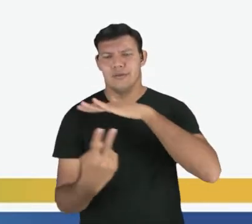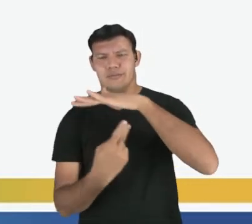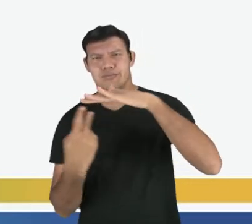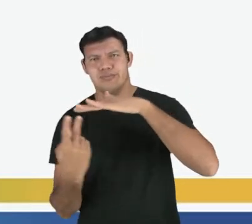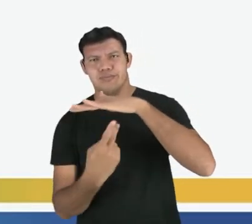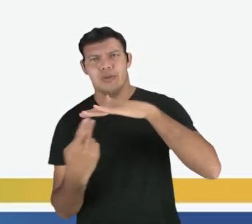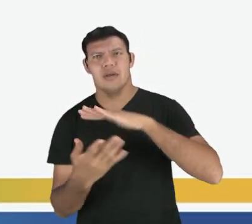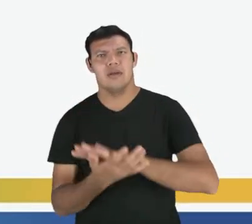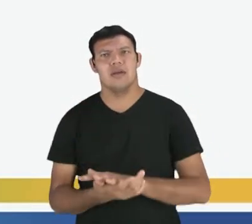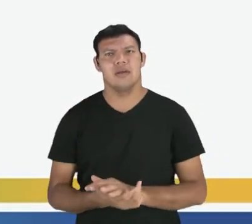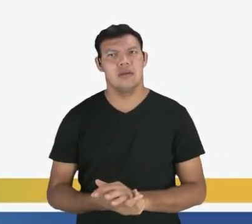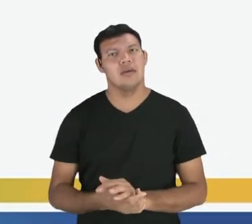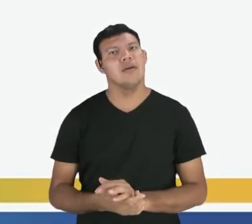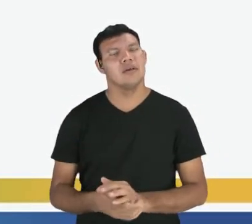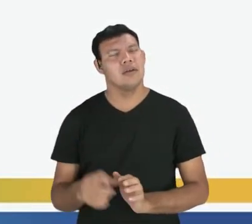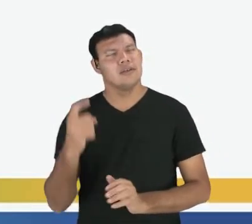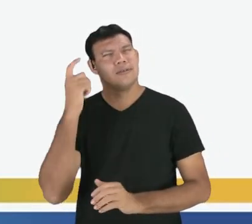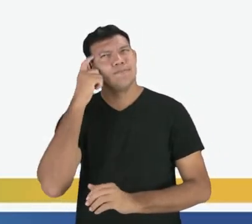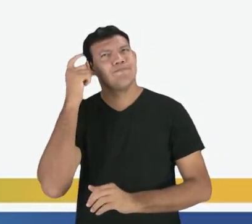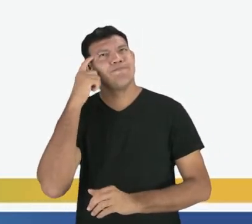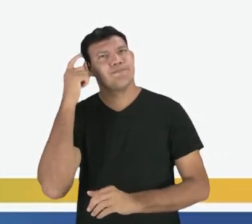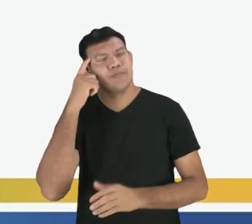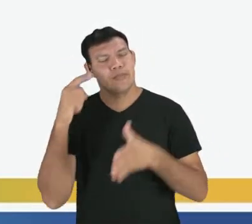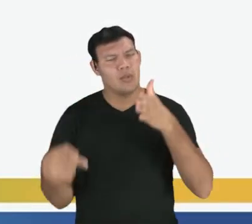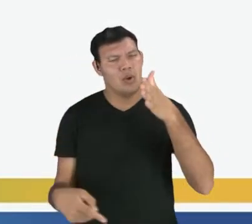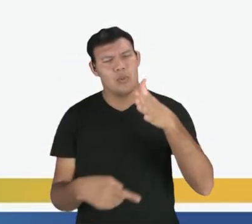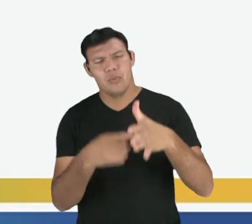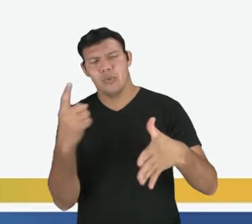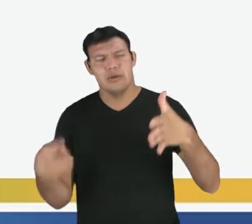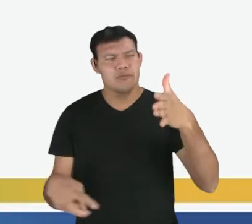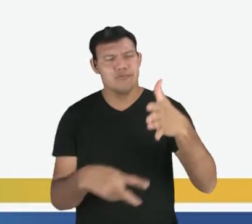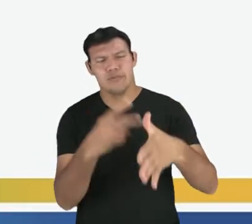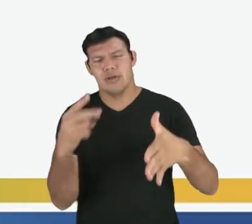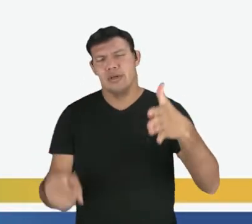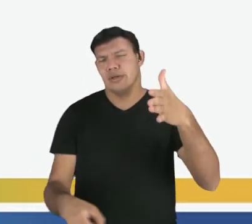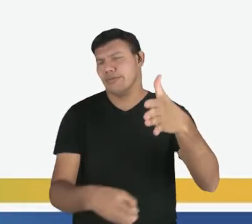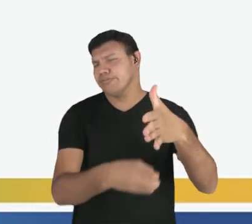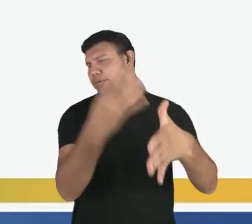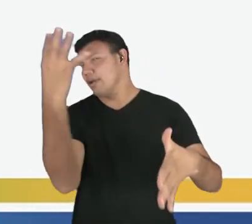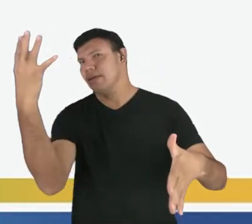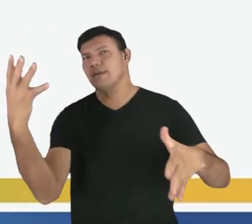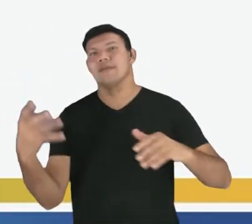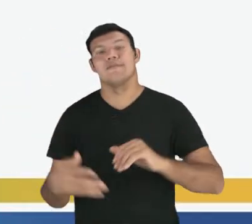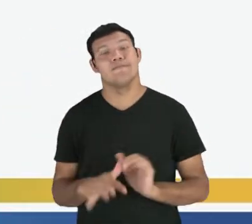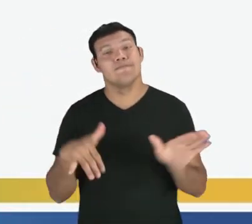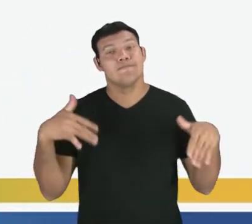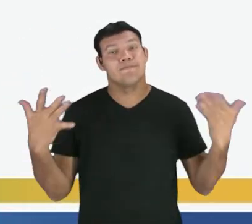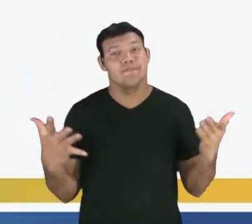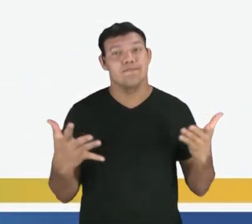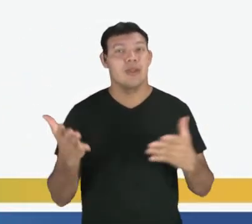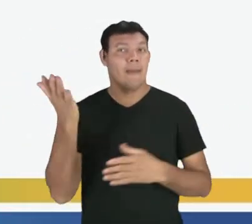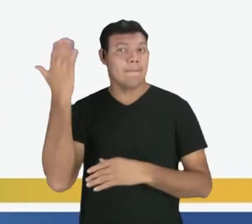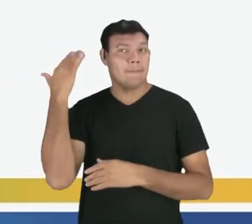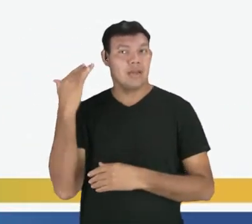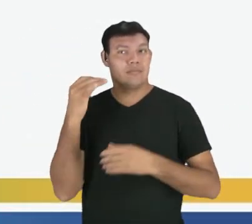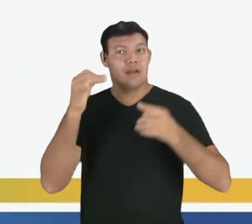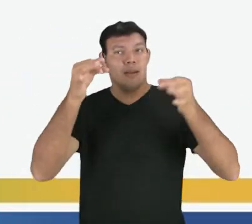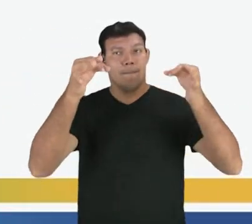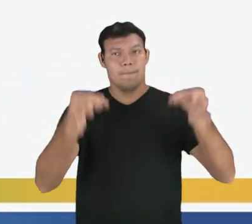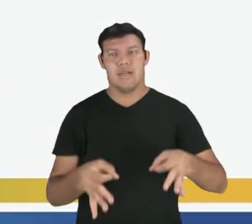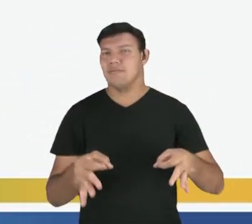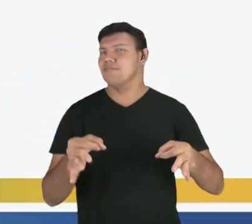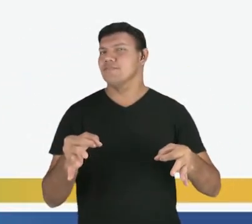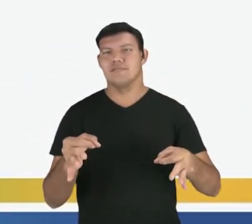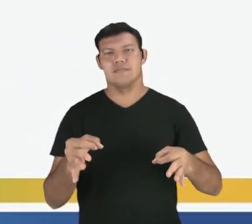brincava. Só que esse passado dá a ideia de que eu fiz isso mais de uma vez. Logo, é chamado de pretérito imperfeito do